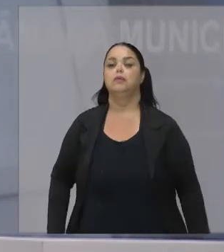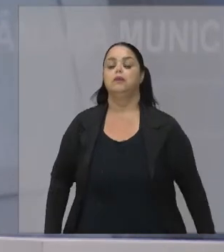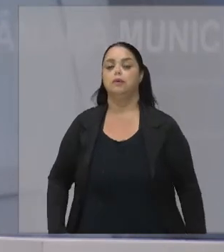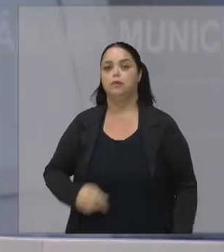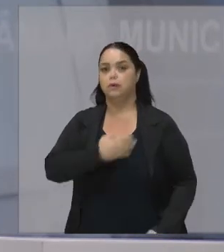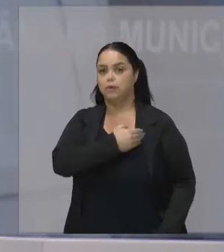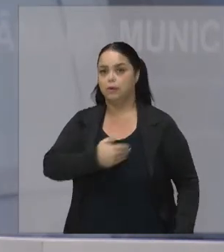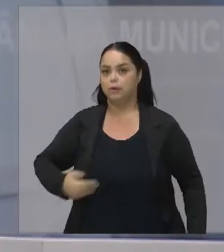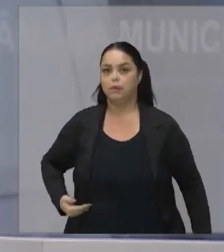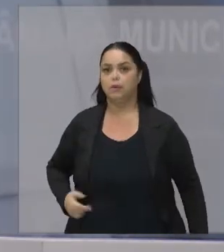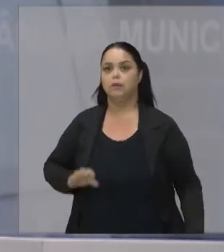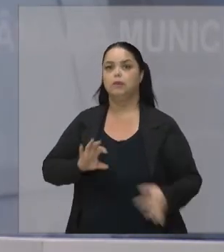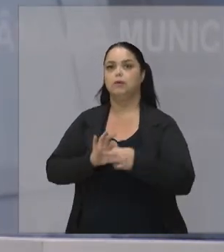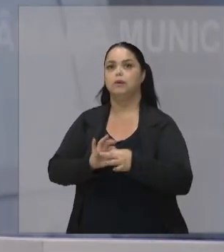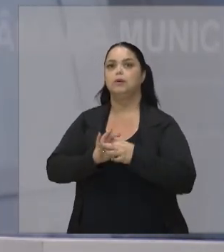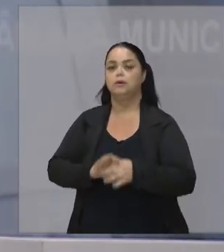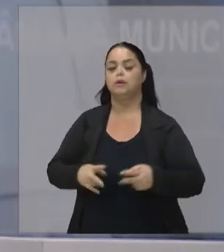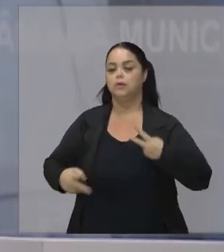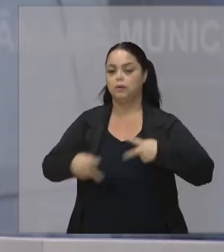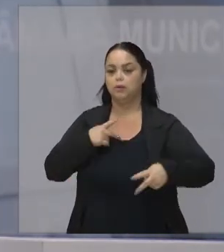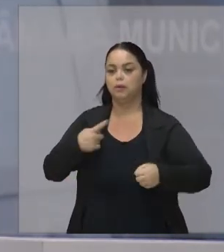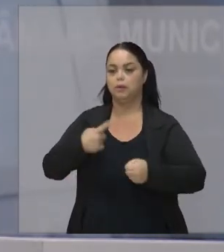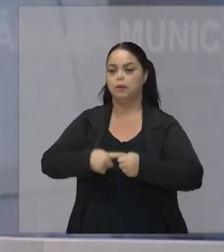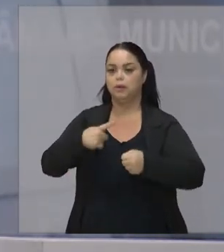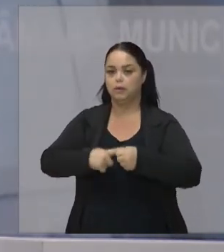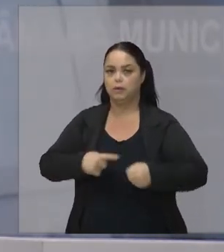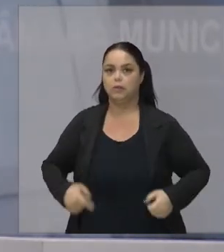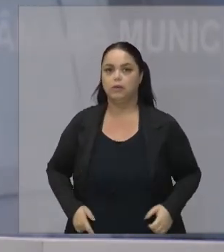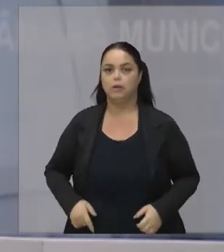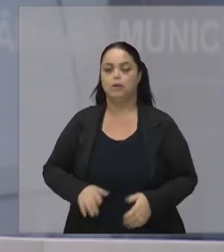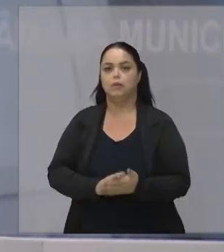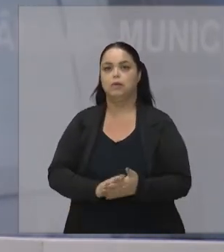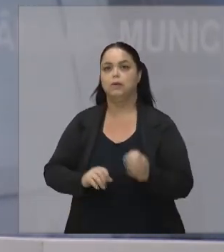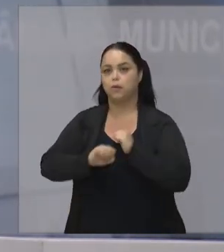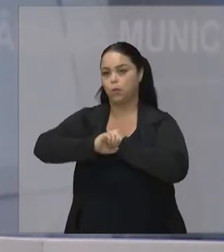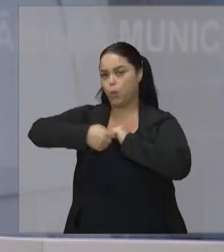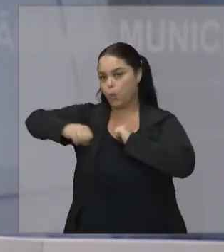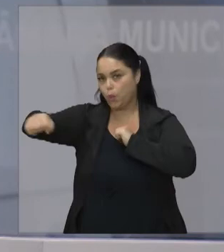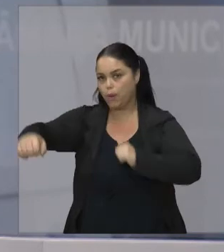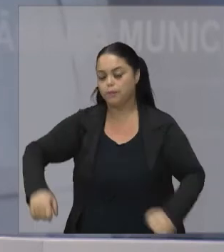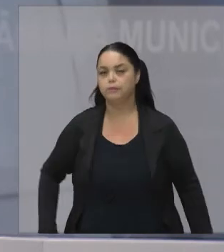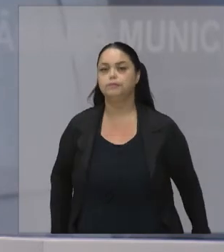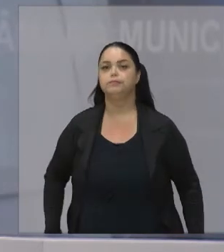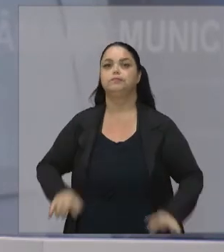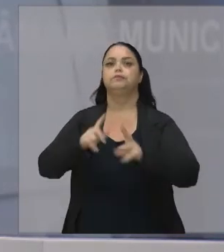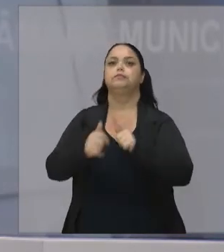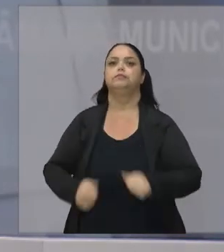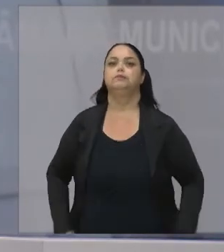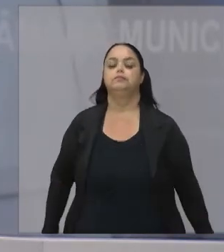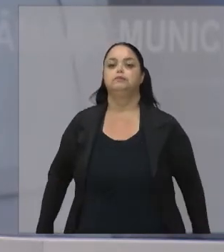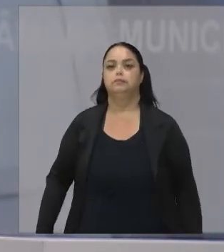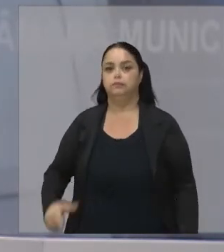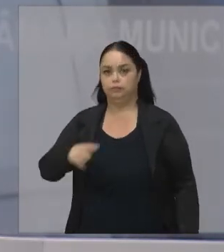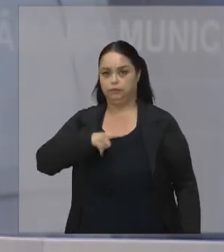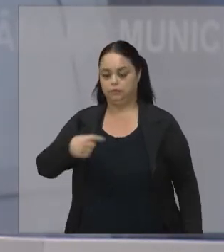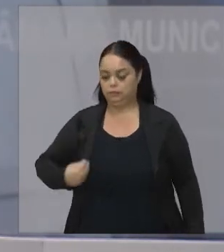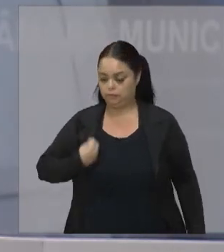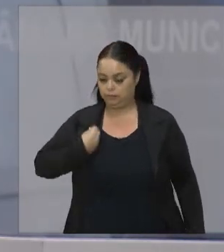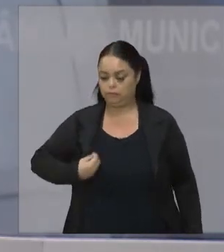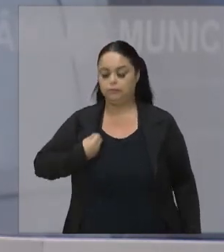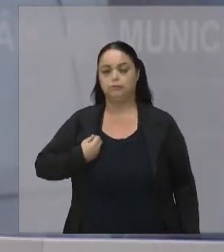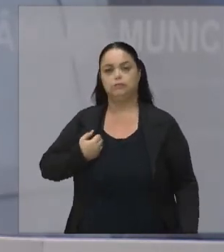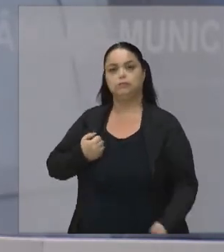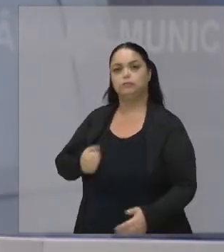junto à cidade de São José dos Campos, que é tão grandiosa por tudo aquilo que ela tem sido e tem feito em